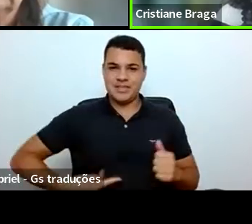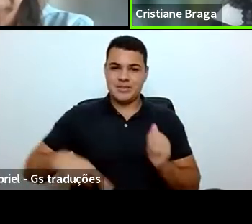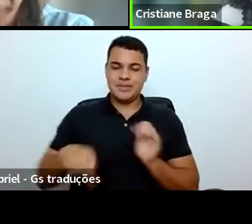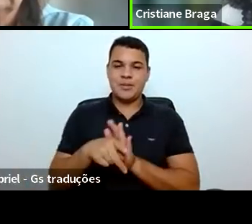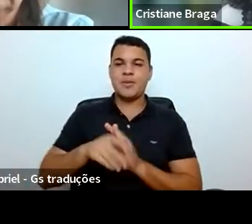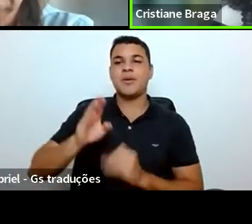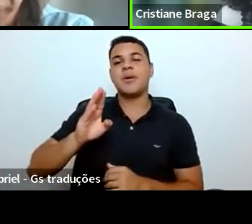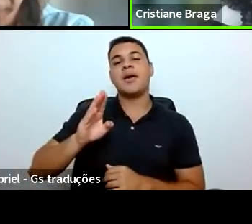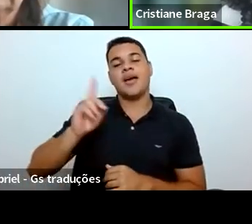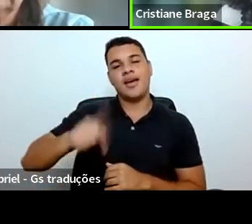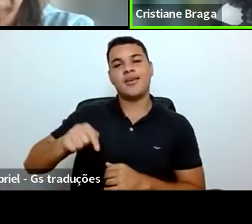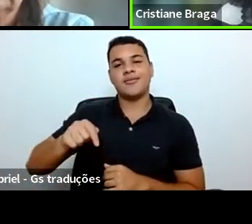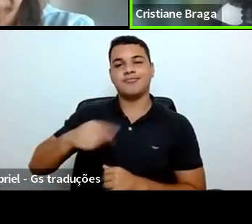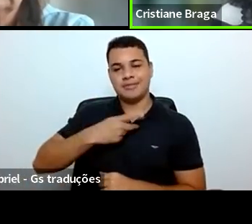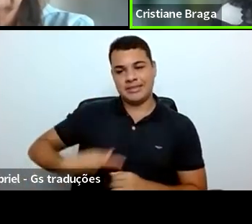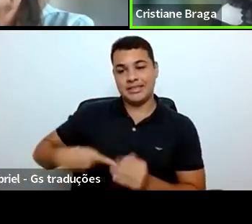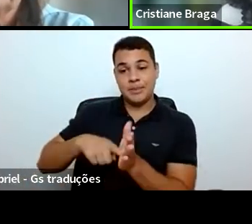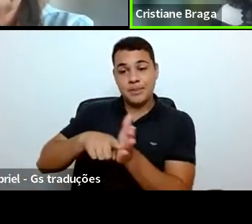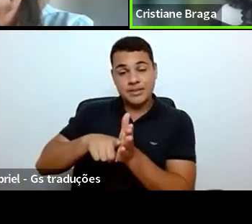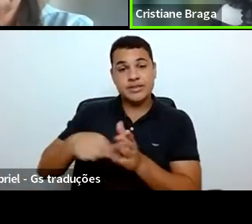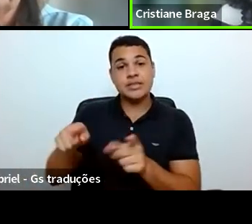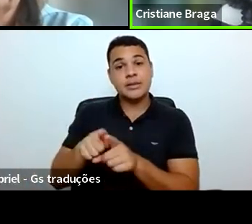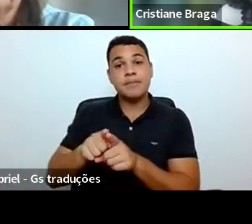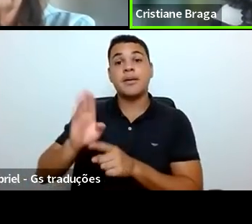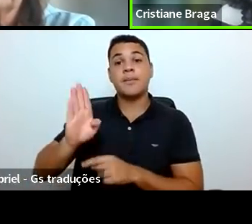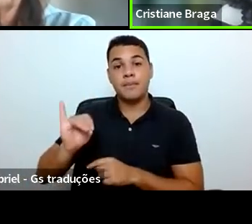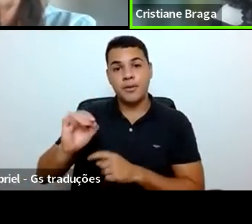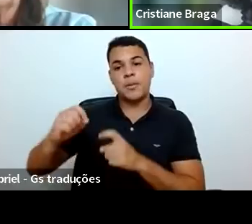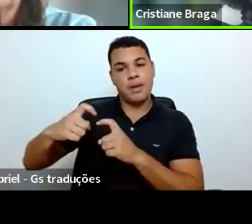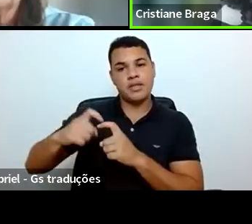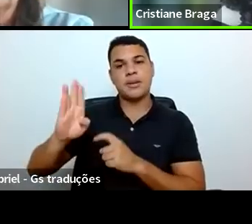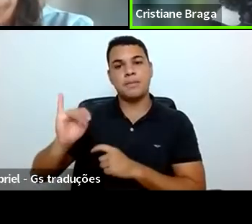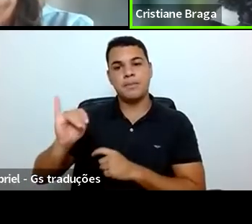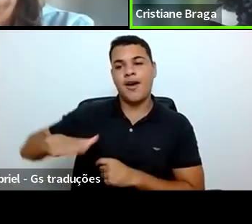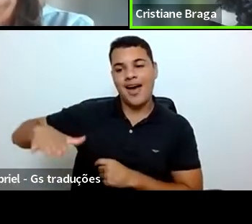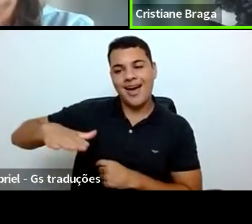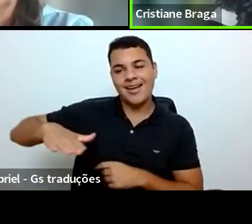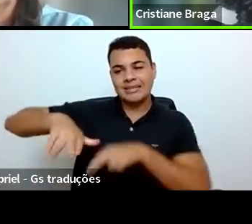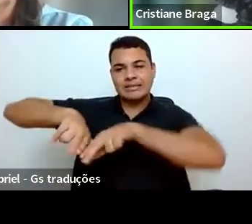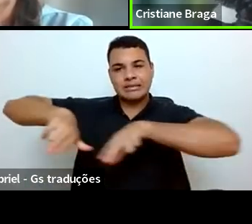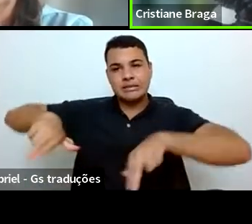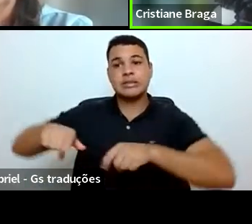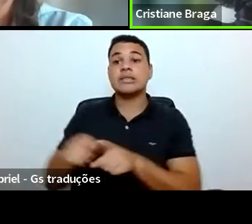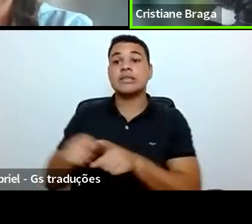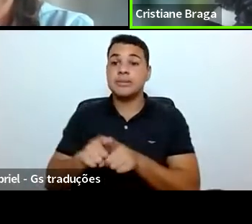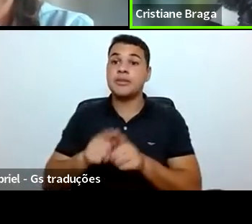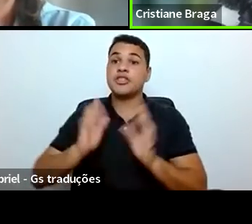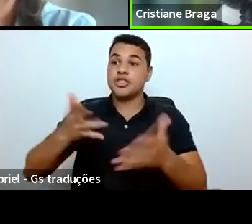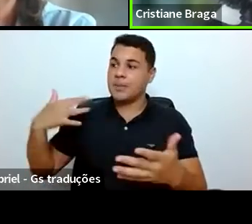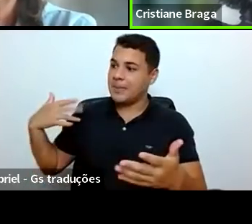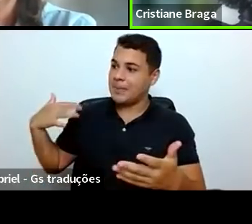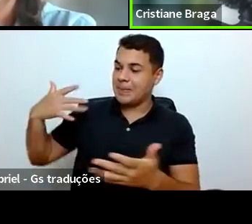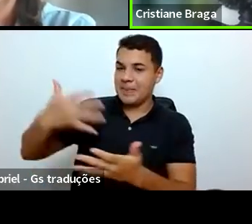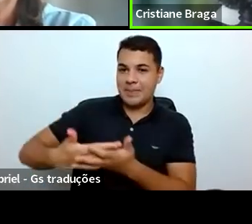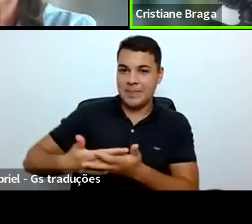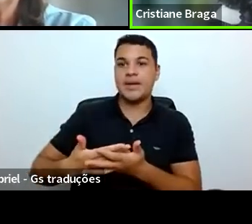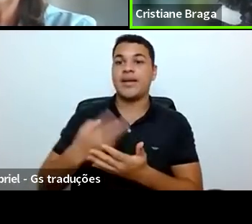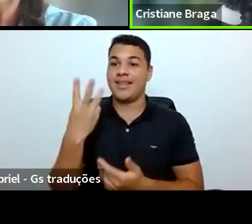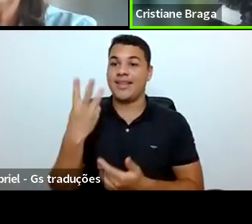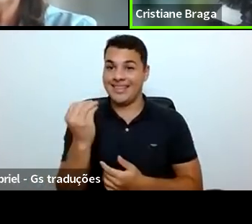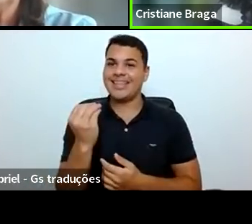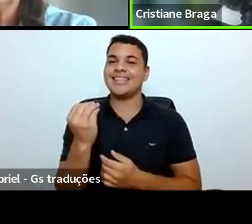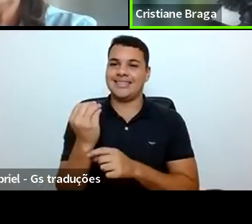e à coordenação do PIBIC pelo convite para participar da abertura da 30ª RAIC, evento que considero de grande